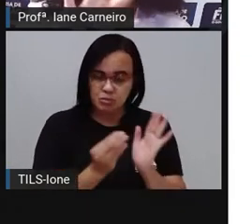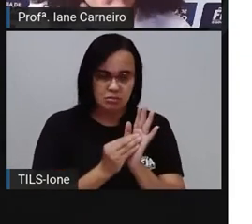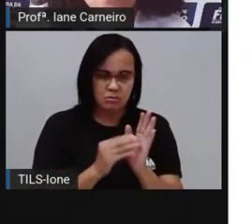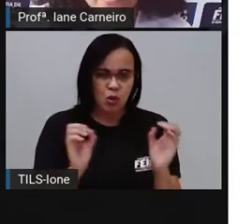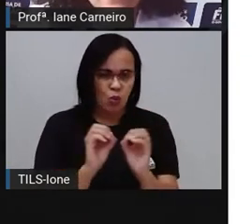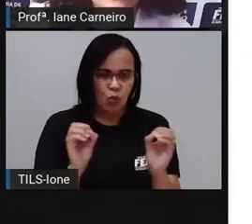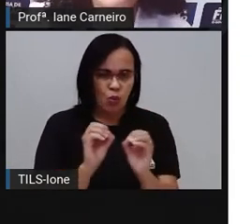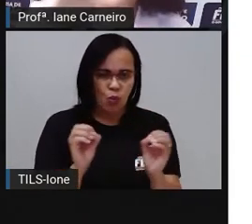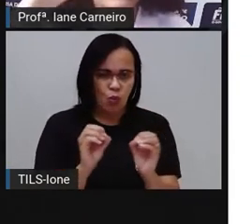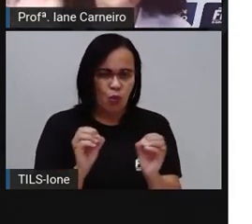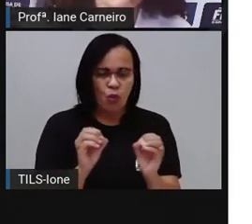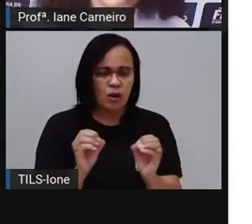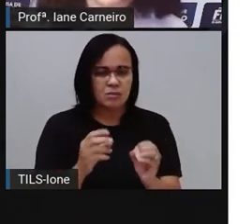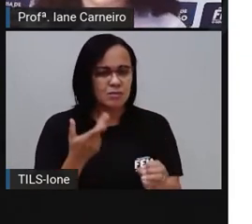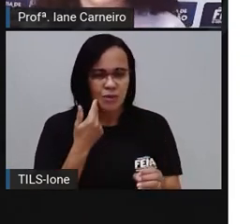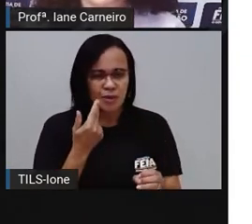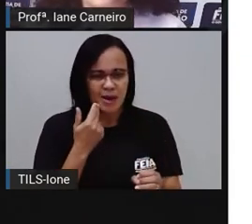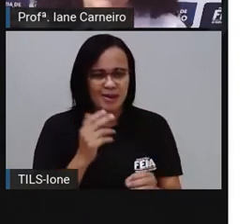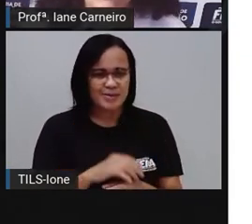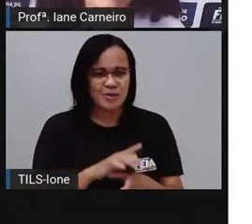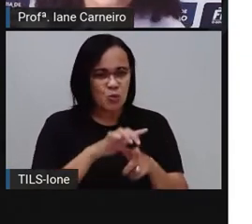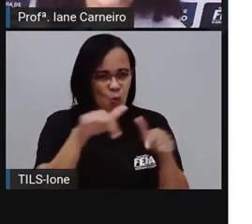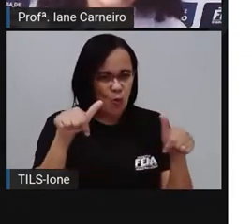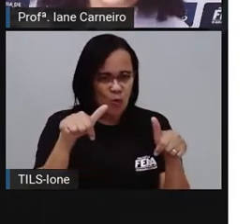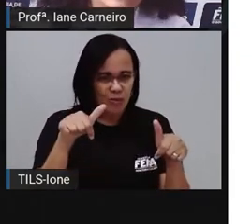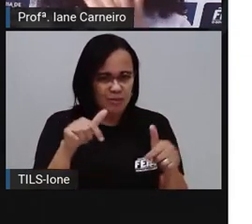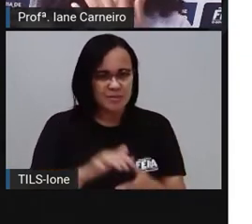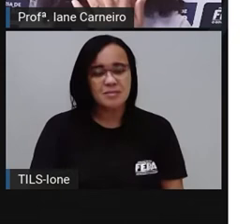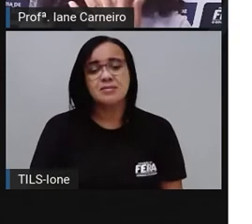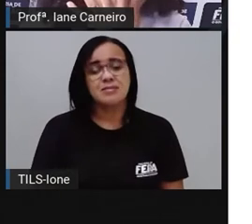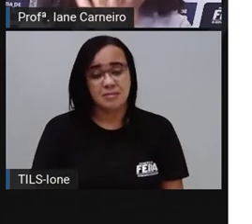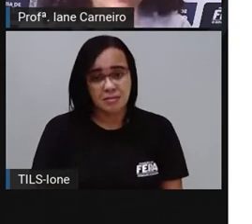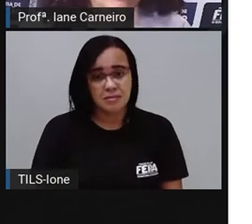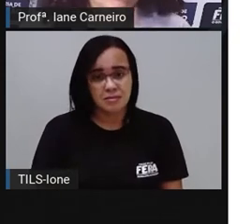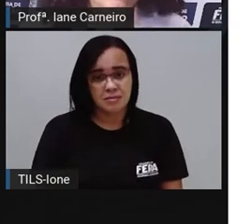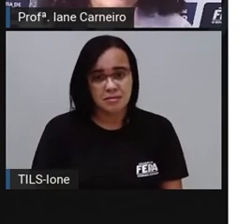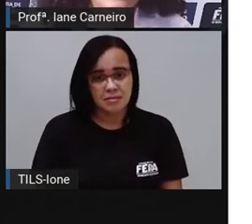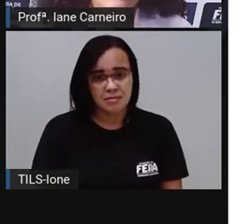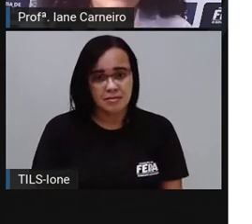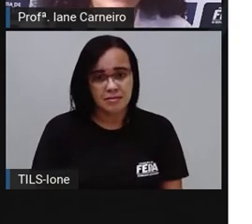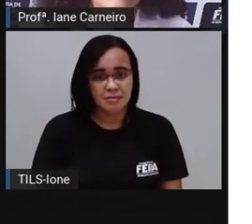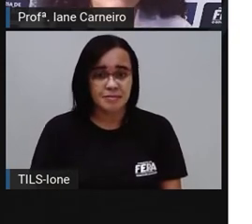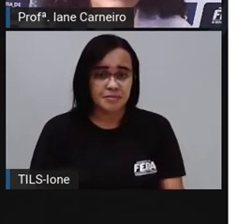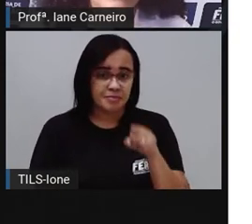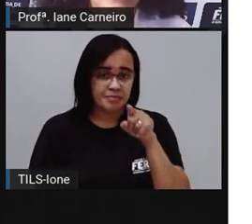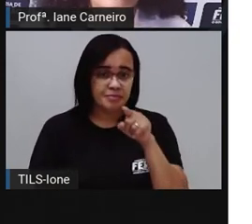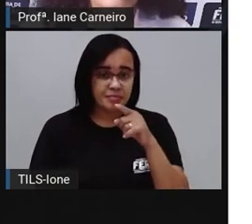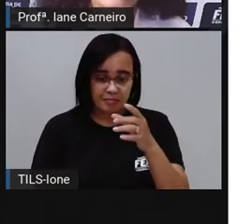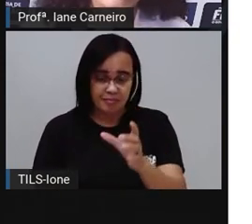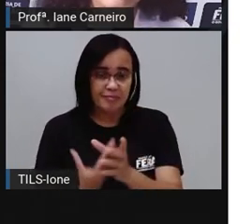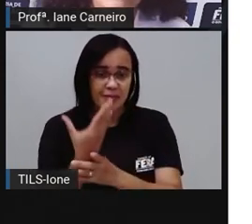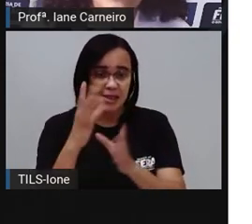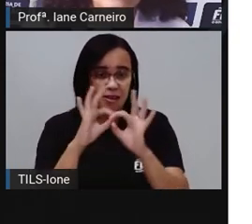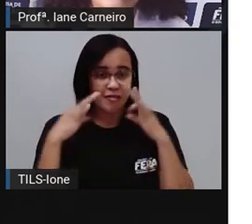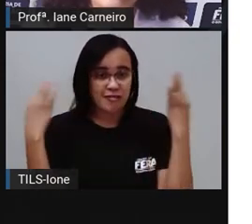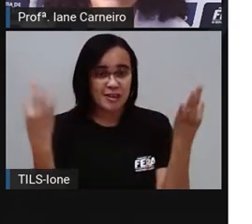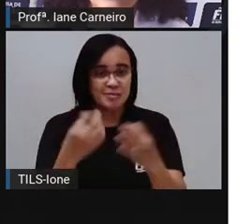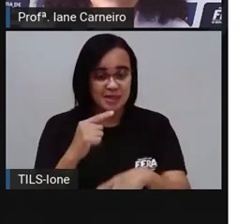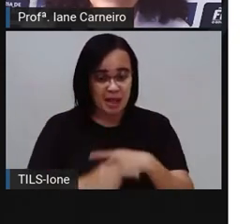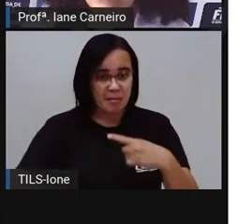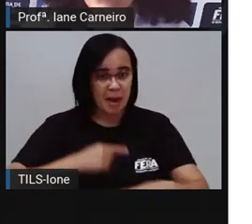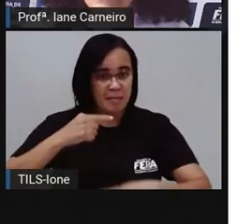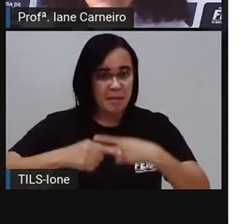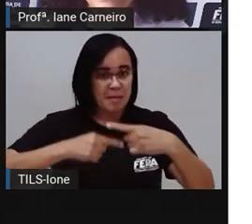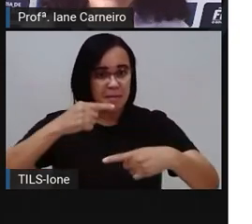tiver algum membro desses aí, você deixa em branco, tá bom? Aí embaixo, aqui, ó, o que deu origem, né? A nossos tios e a